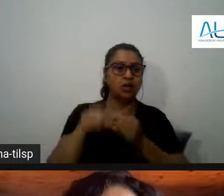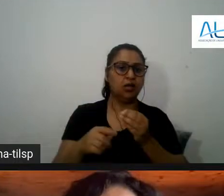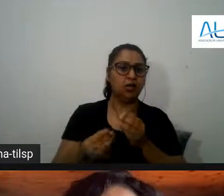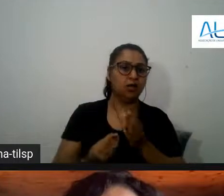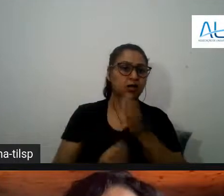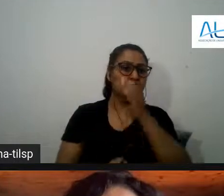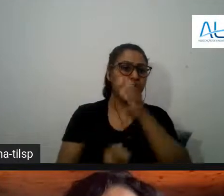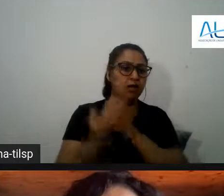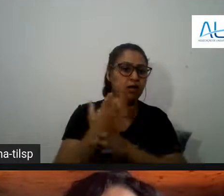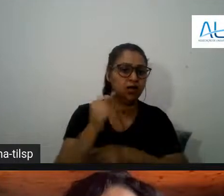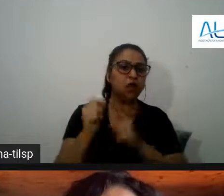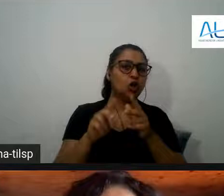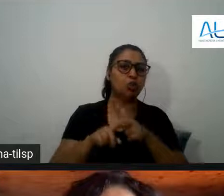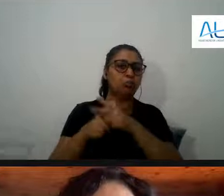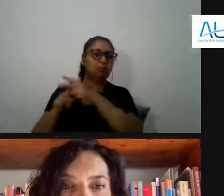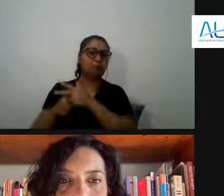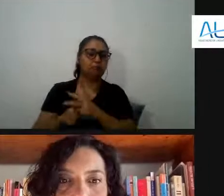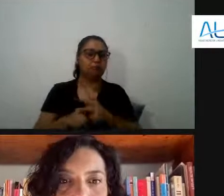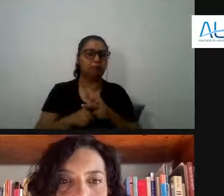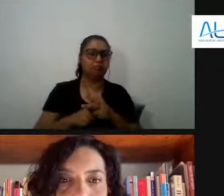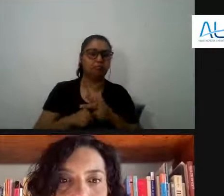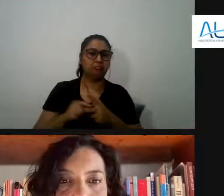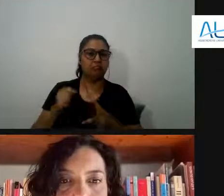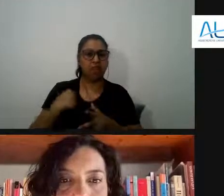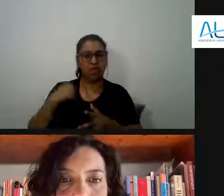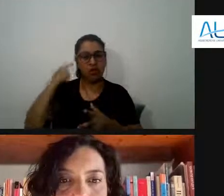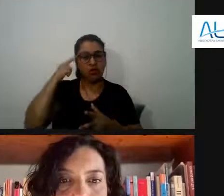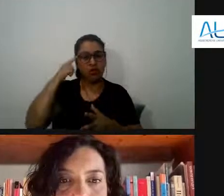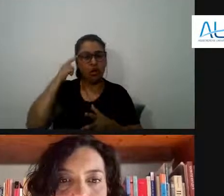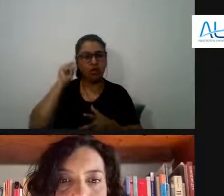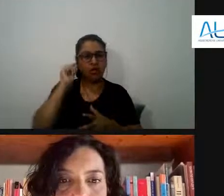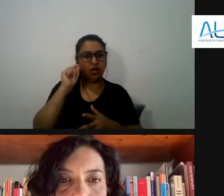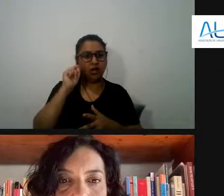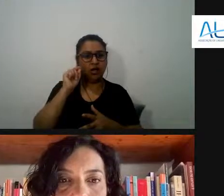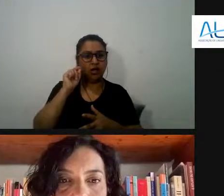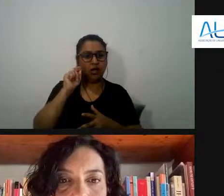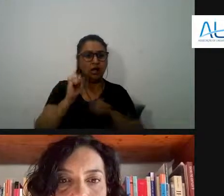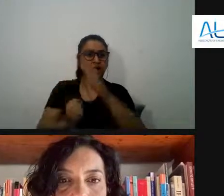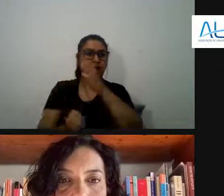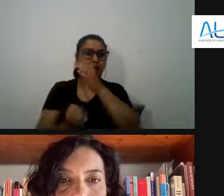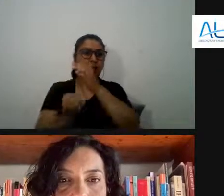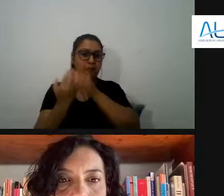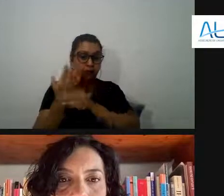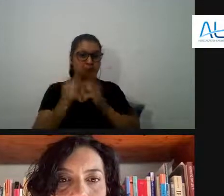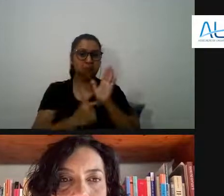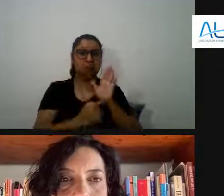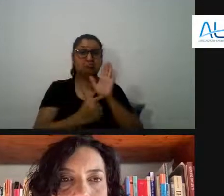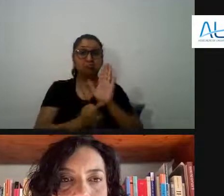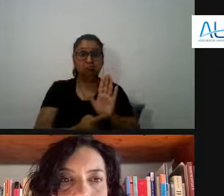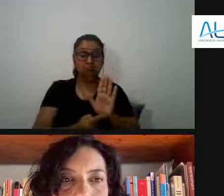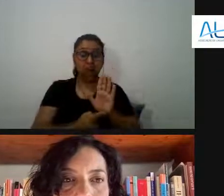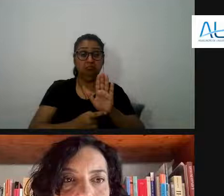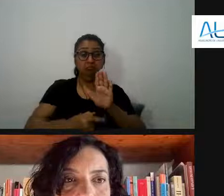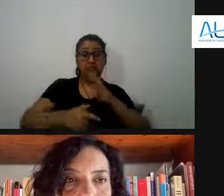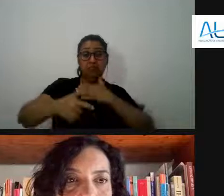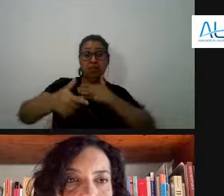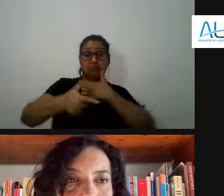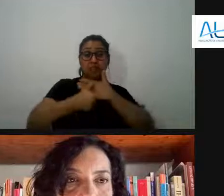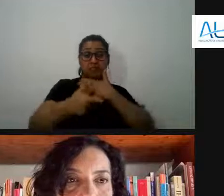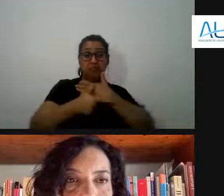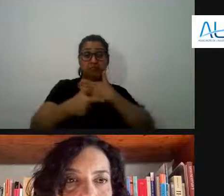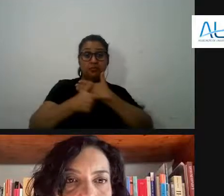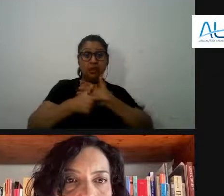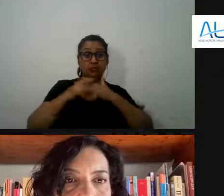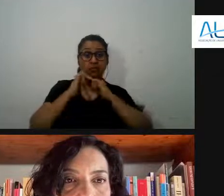como é que isso funciona eu acho que é curioso por causa da questão do desenvolvimento que tu colocaste do papel da divulgação eu